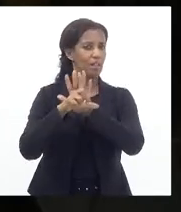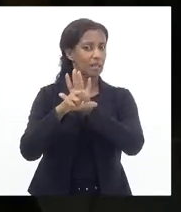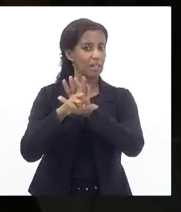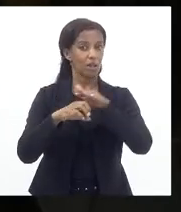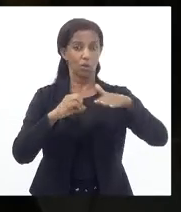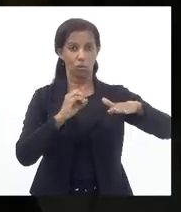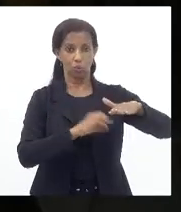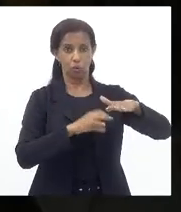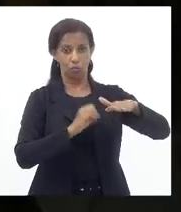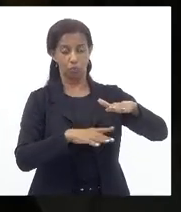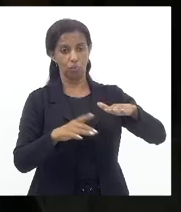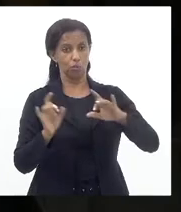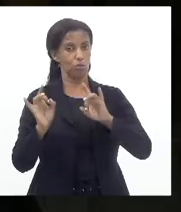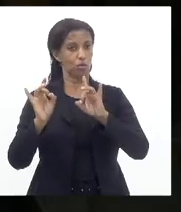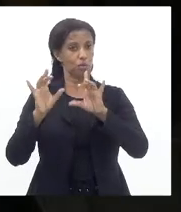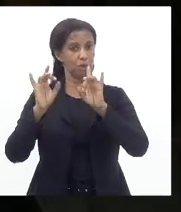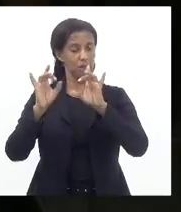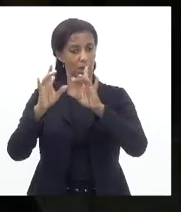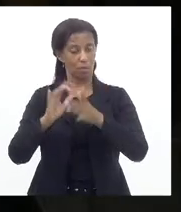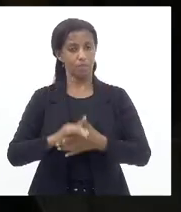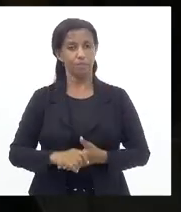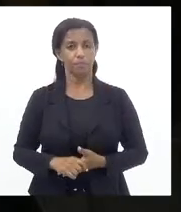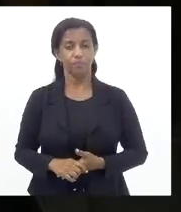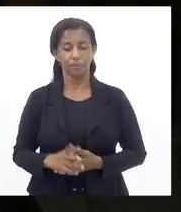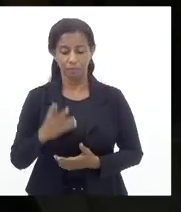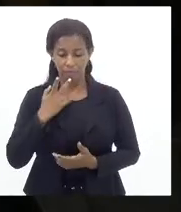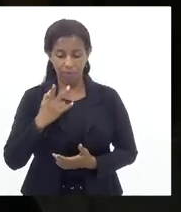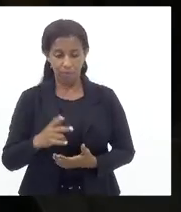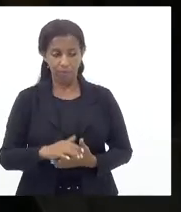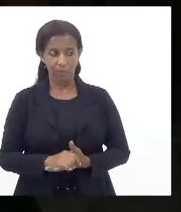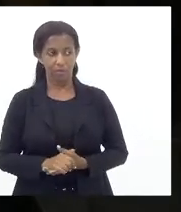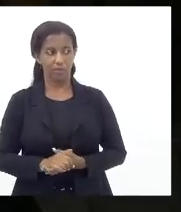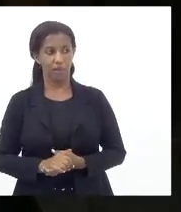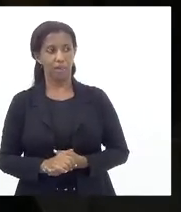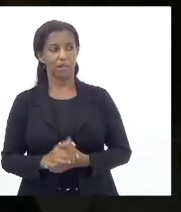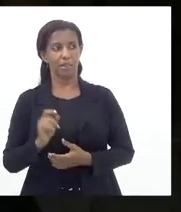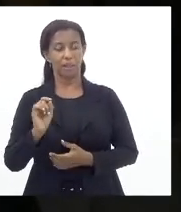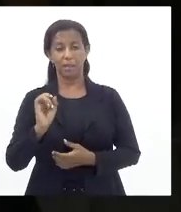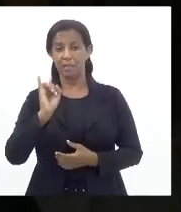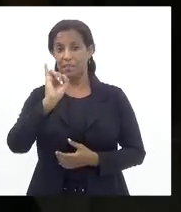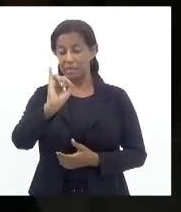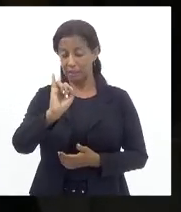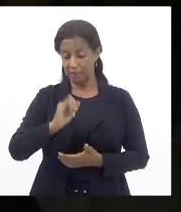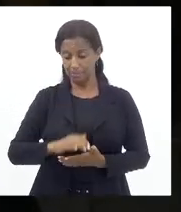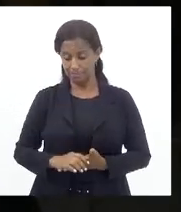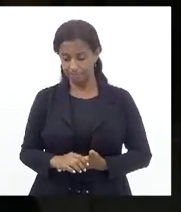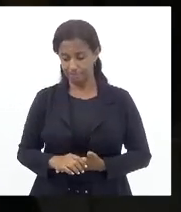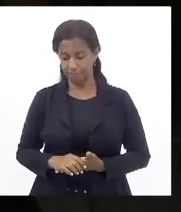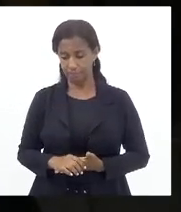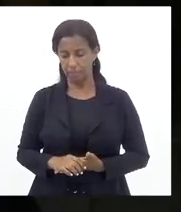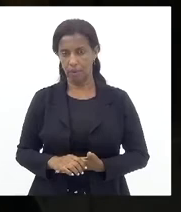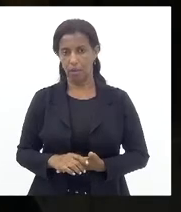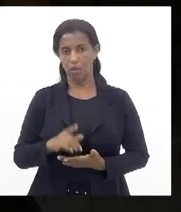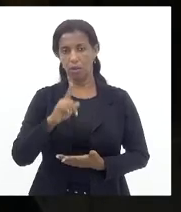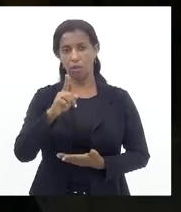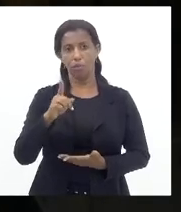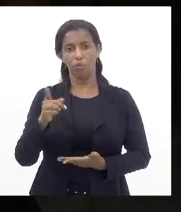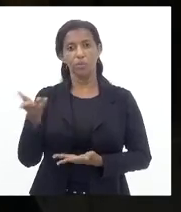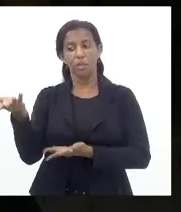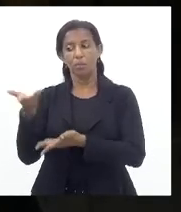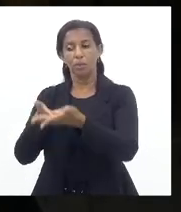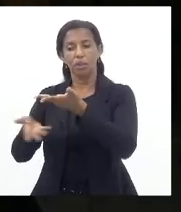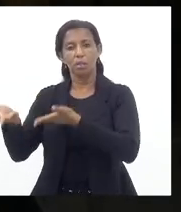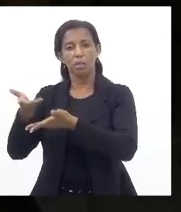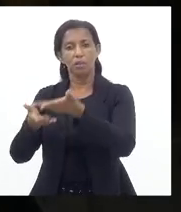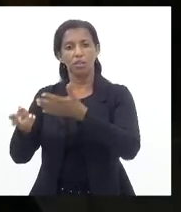fundo Especial De habitação De interesse Social Diz que Se não Investir Os cinco Por cento